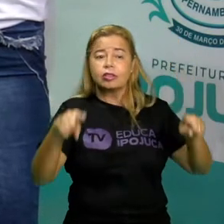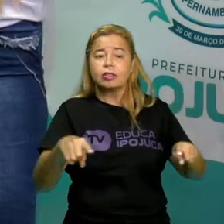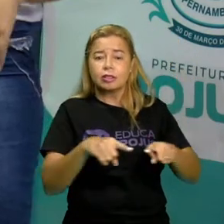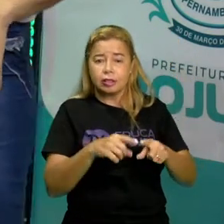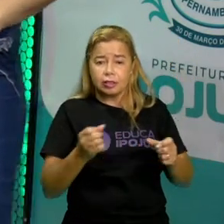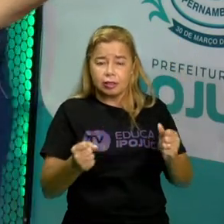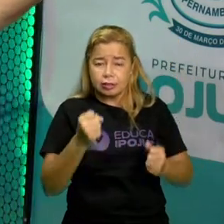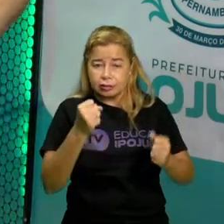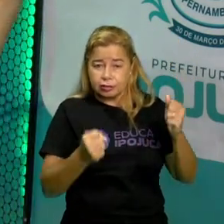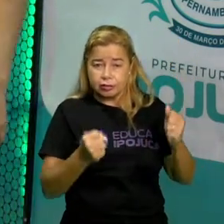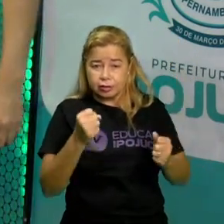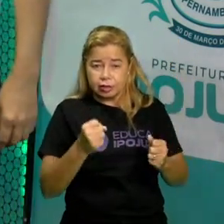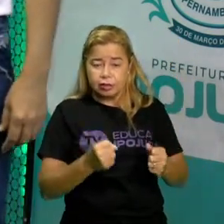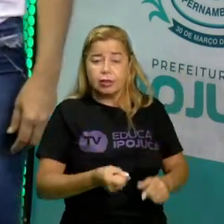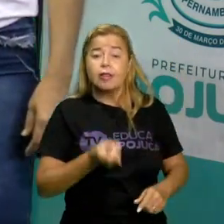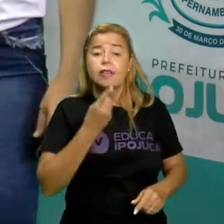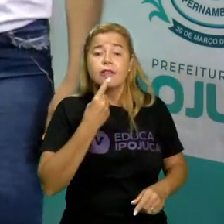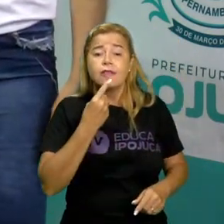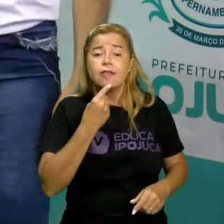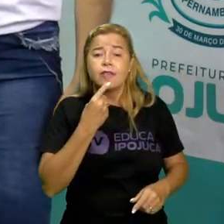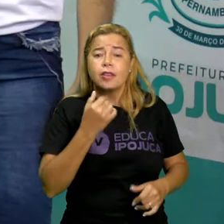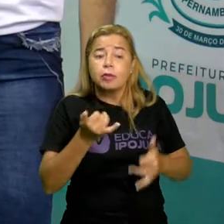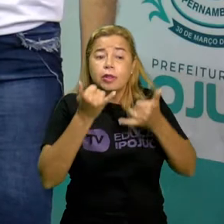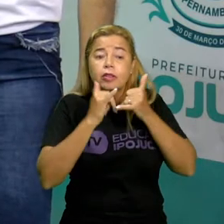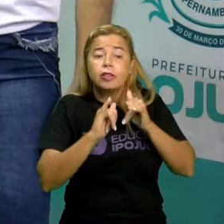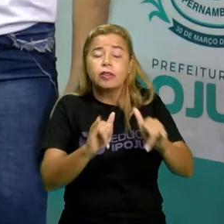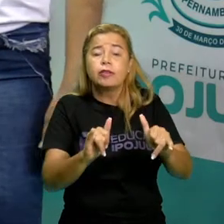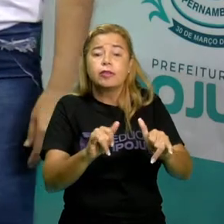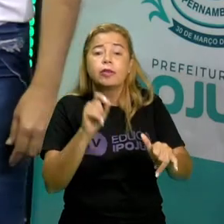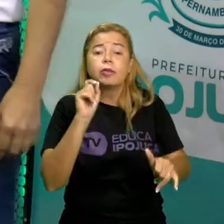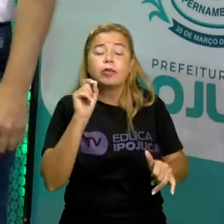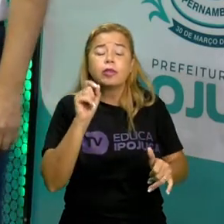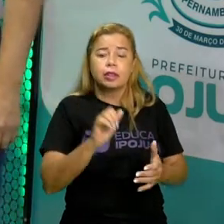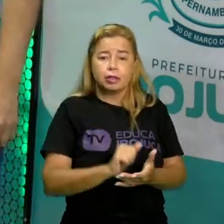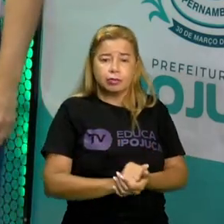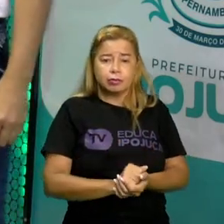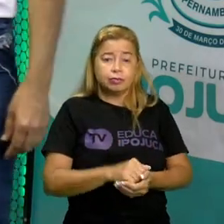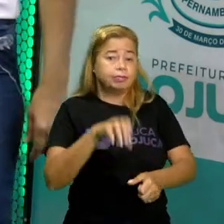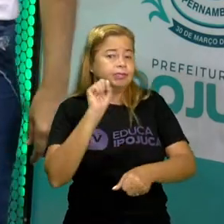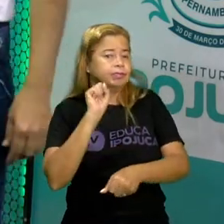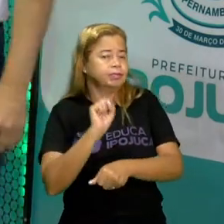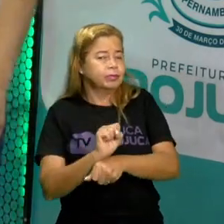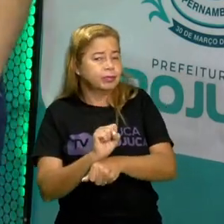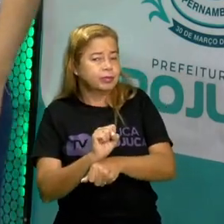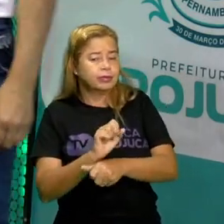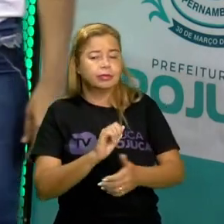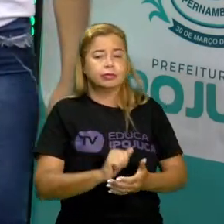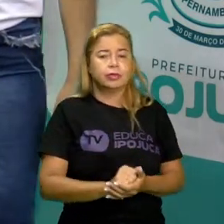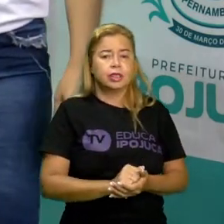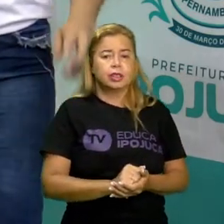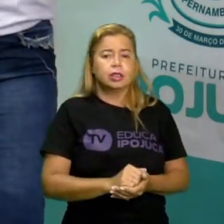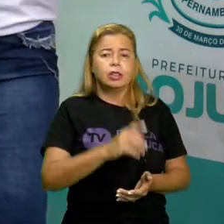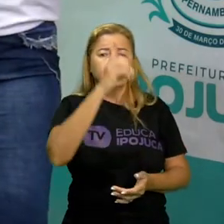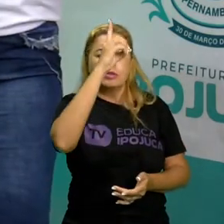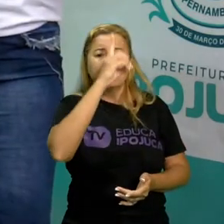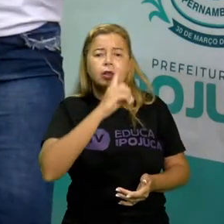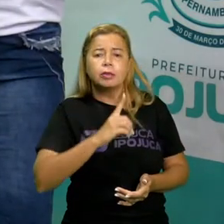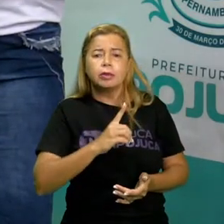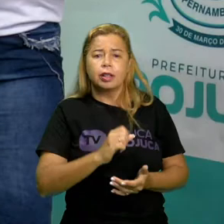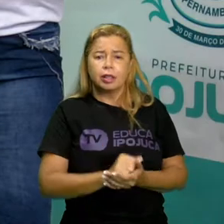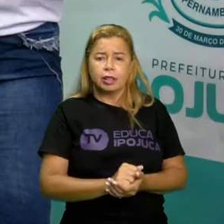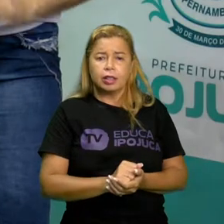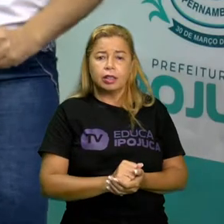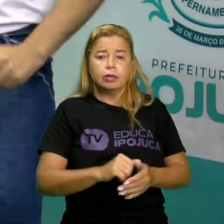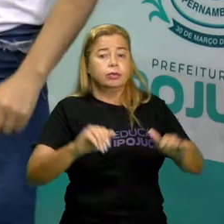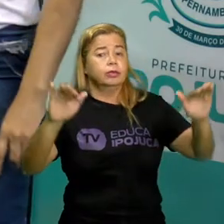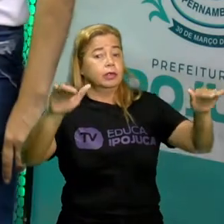vocês lembram o vermelho indica o que crianças? pare o amarelo muita